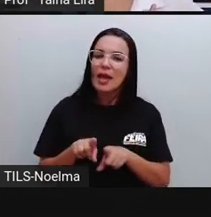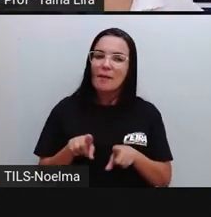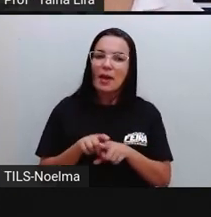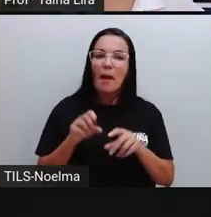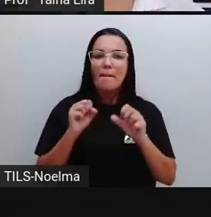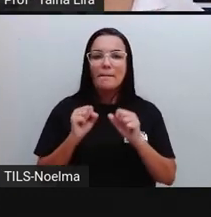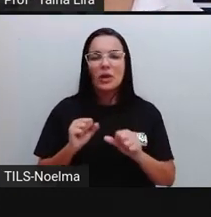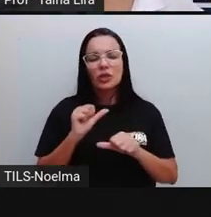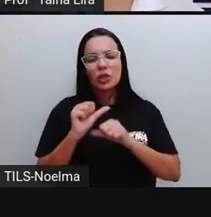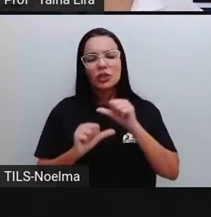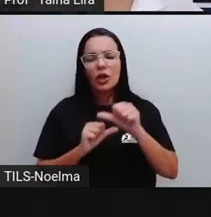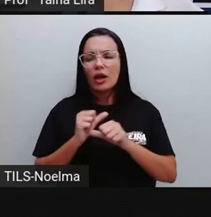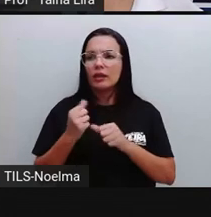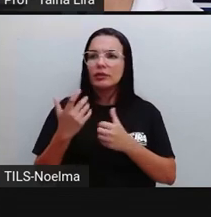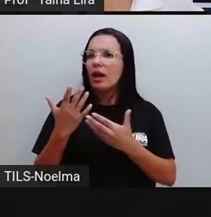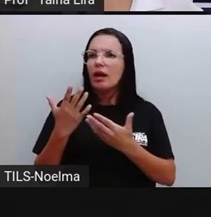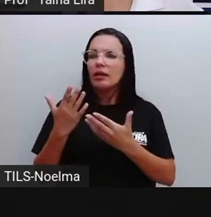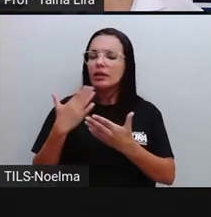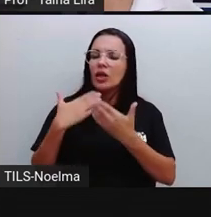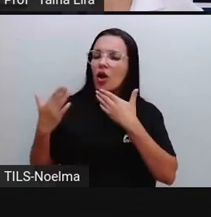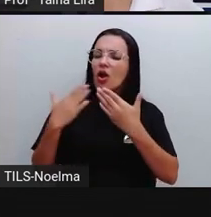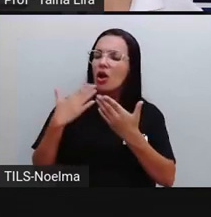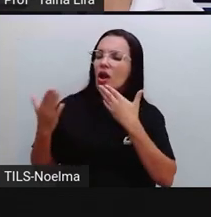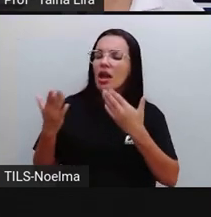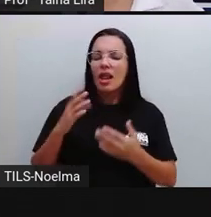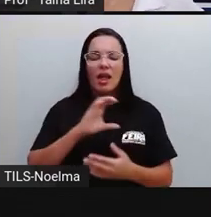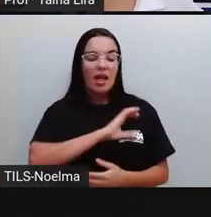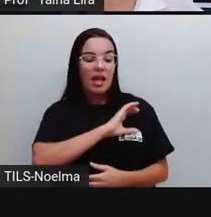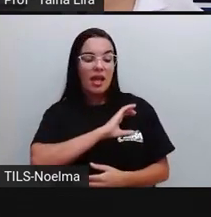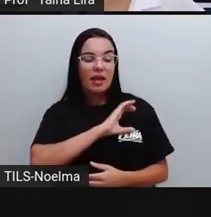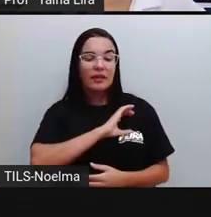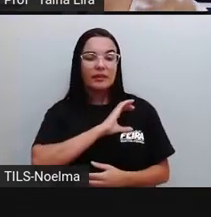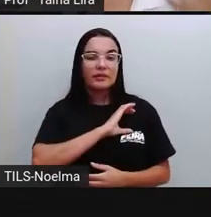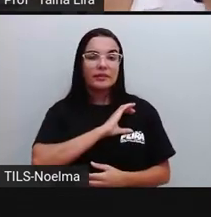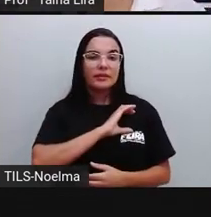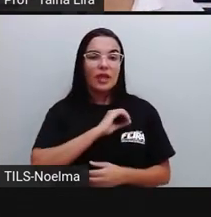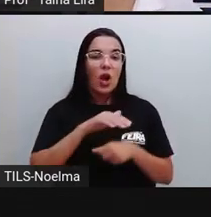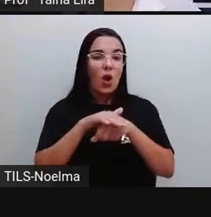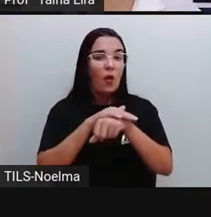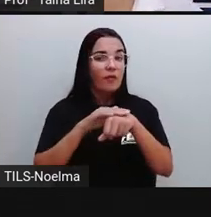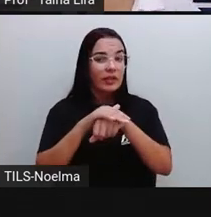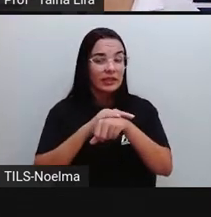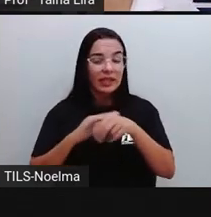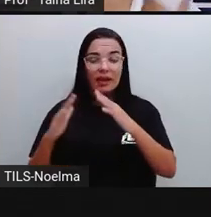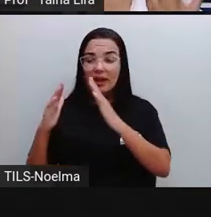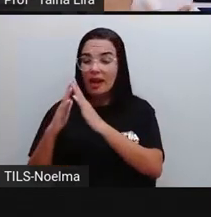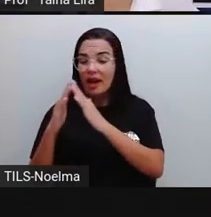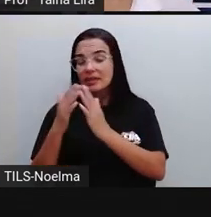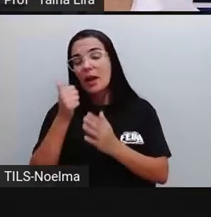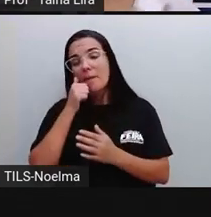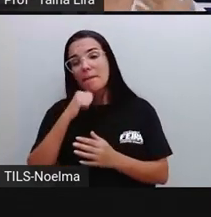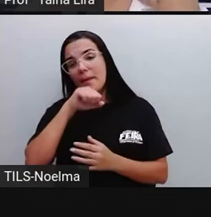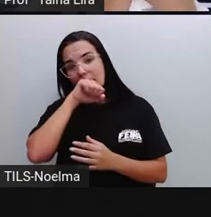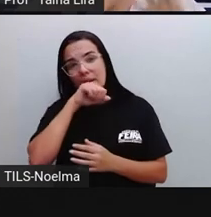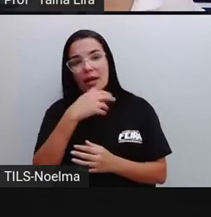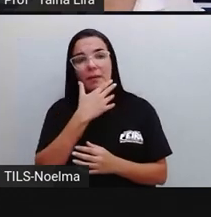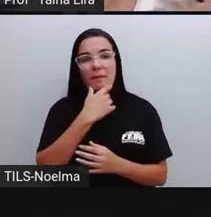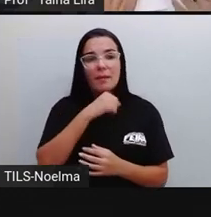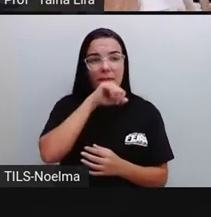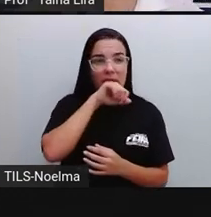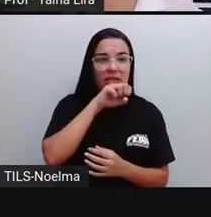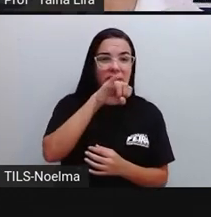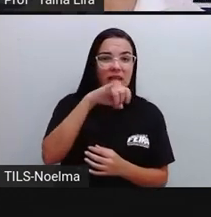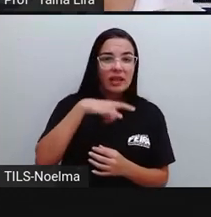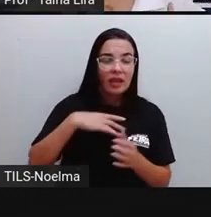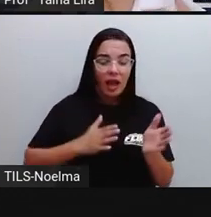ó, estar trocando ideias aí, né? Com seus coleguinhas, tá bom? Conversar em casa também com o papai e a mamãe. Se você